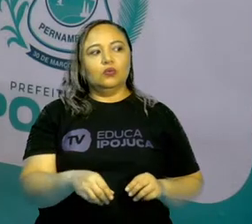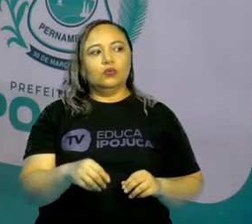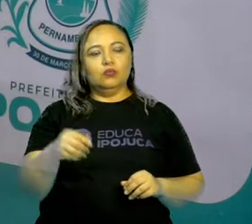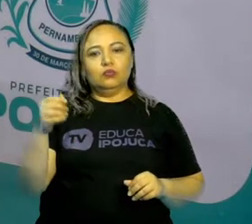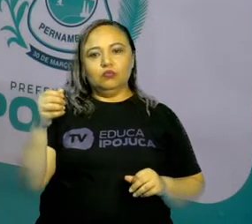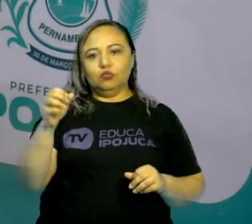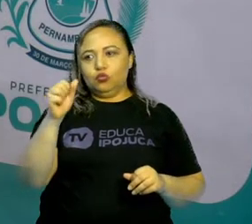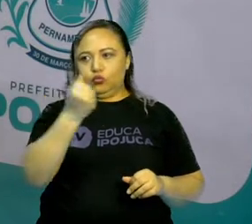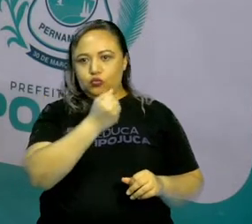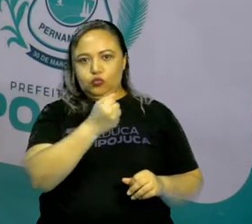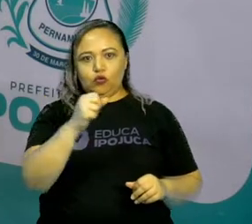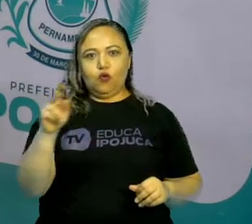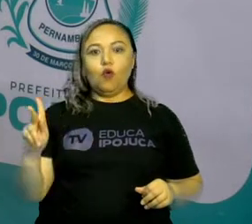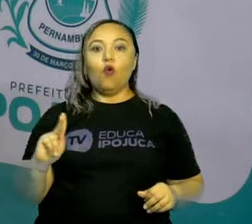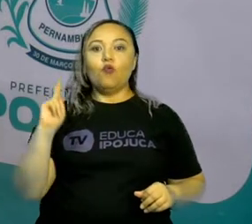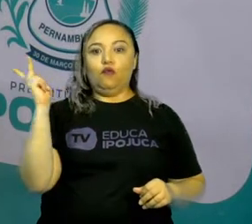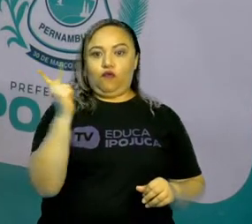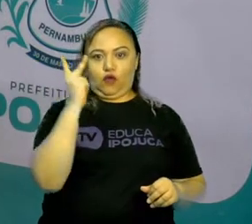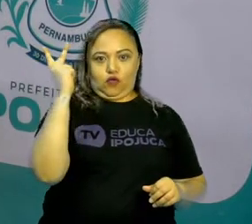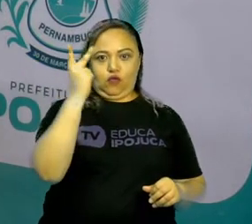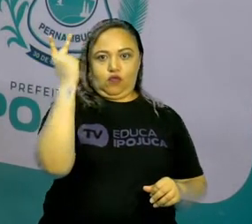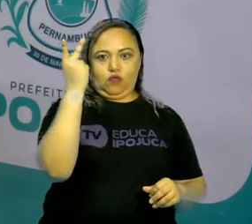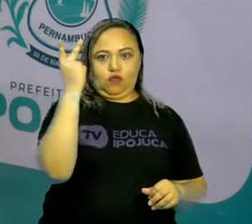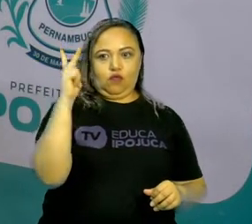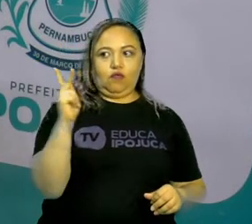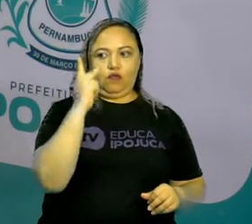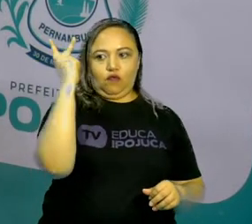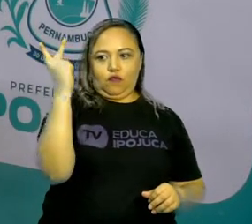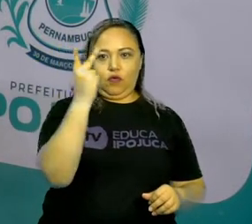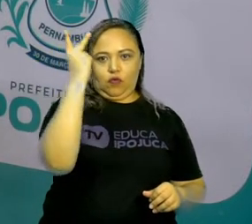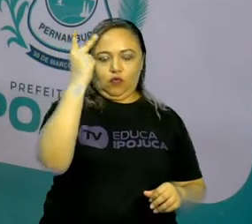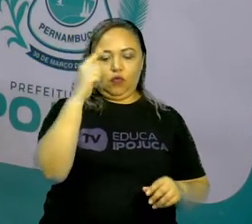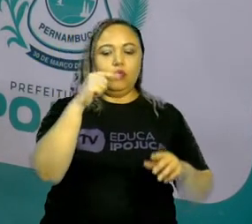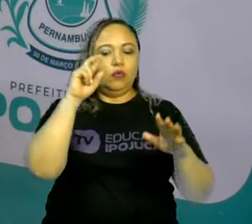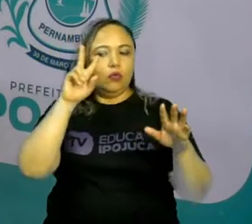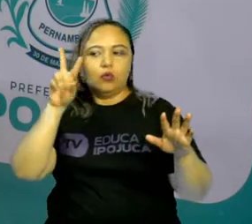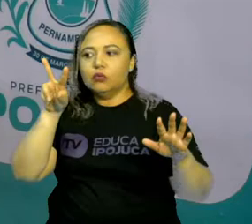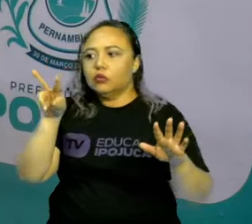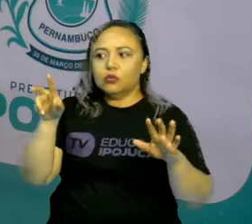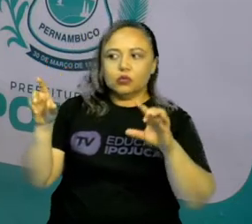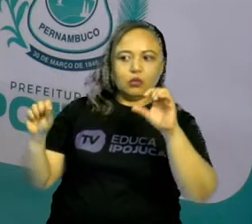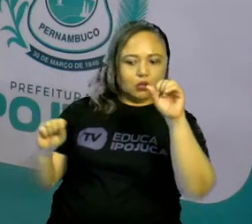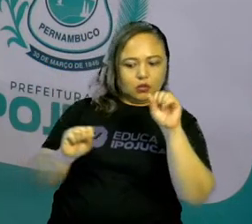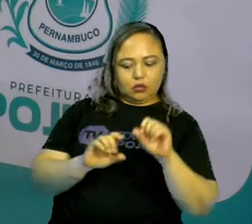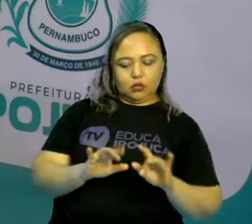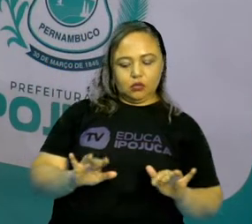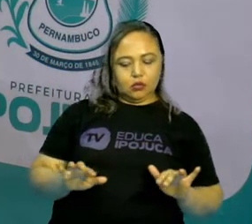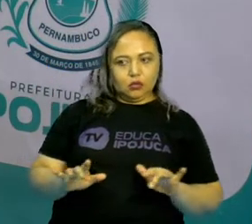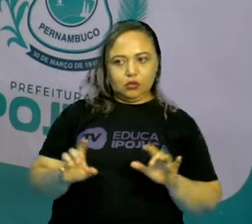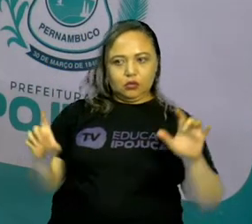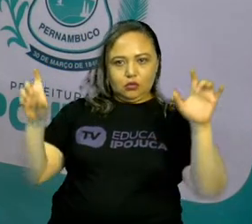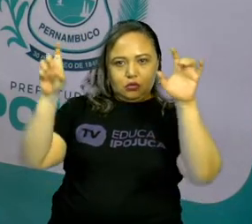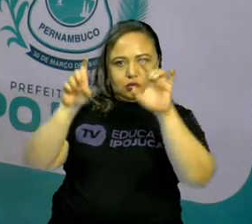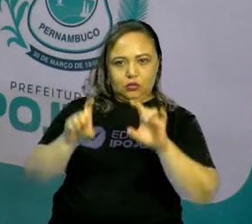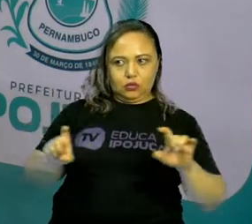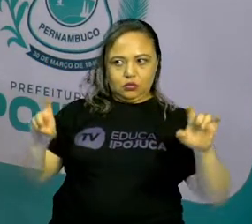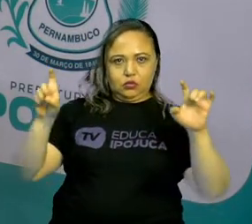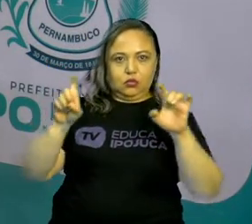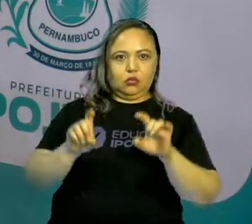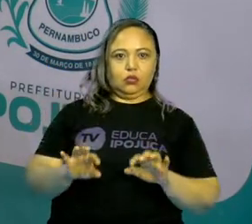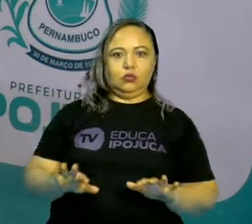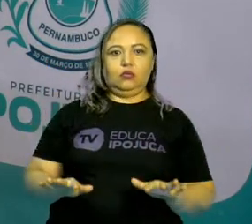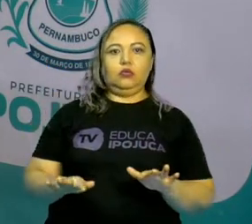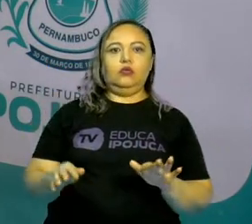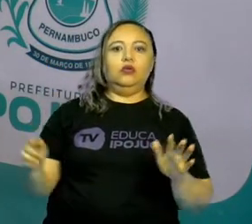preço já vai saindo lá no computador, na tela do computador e vai mostrando.